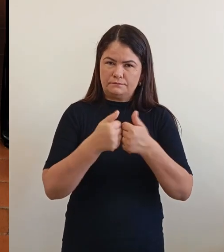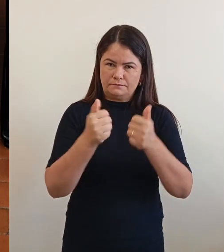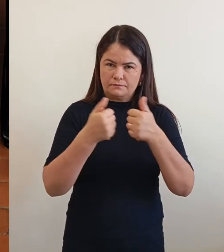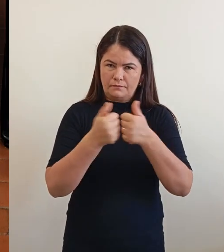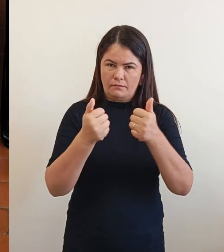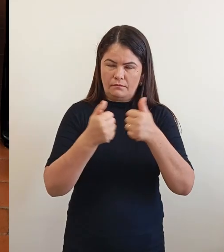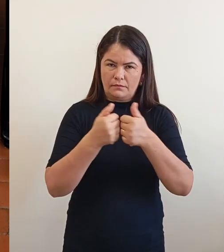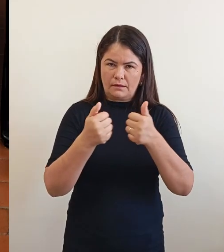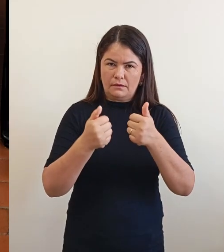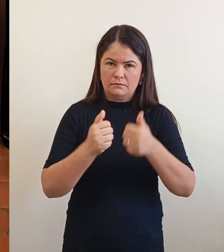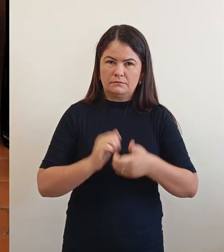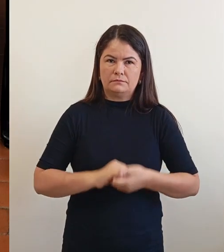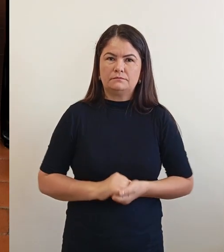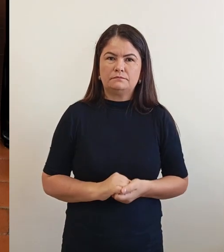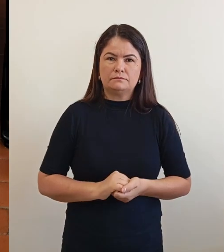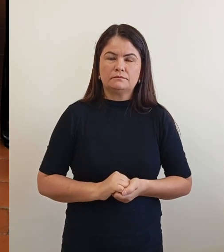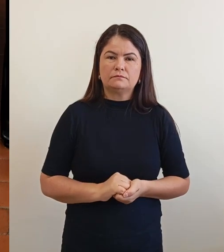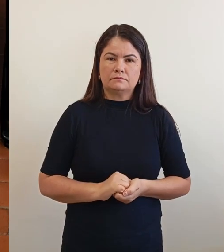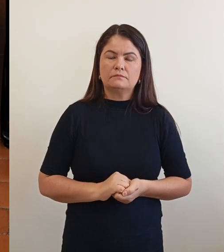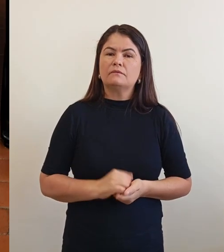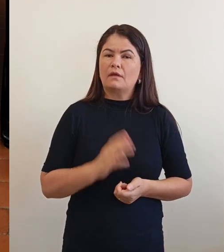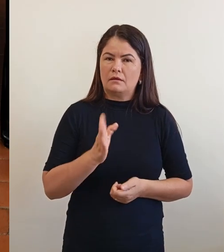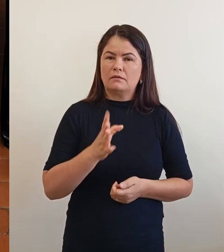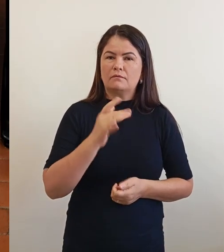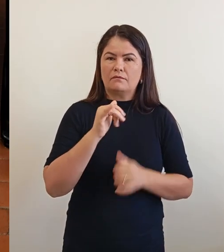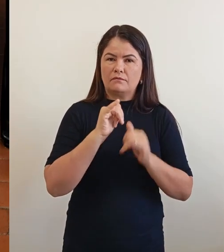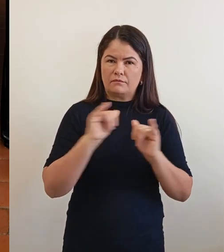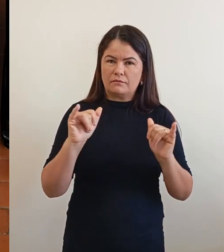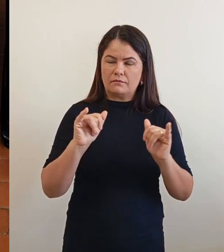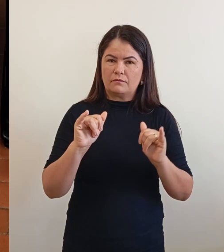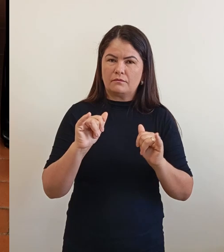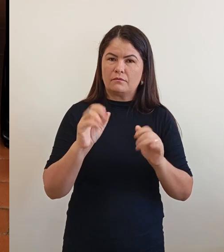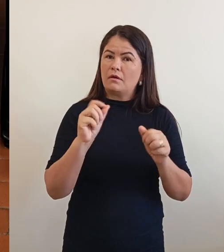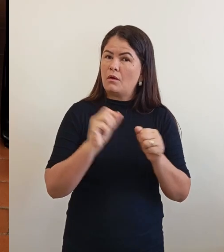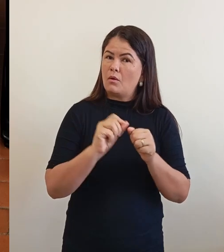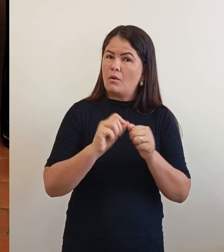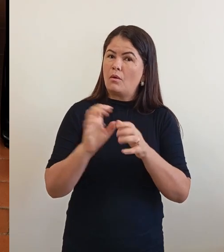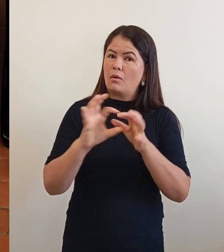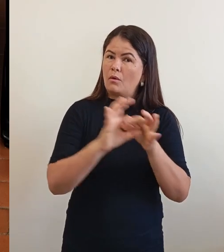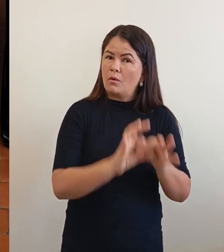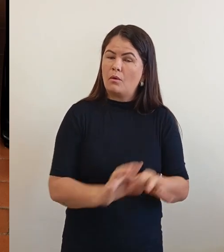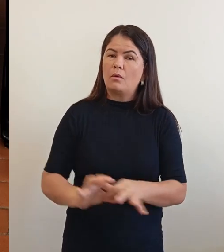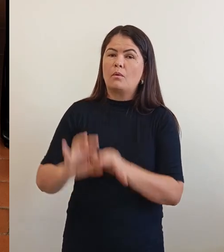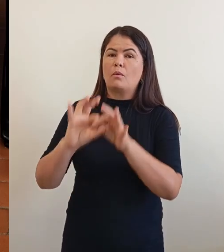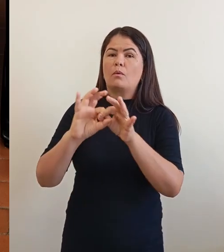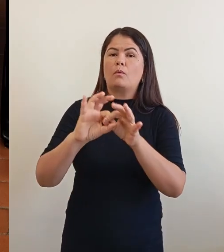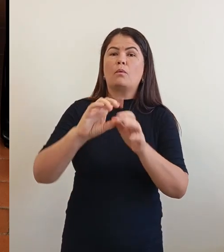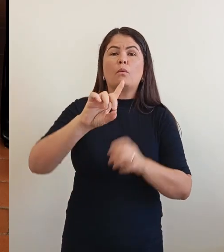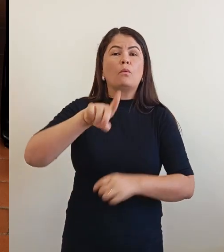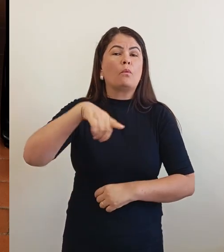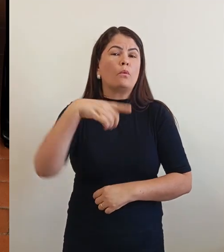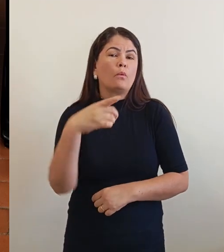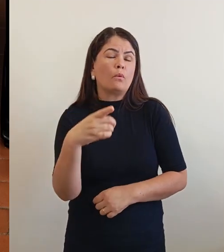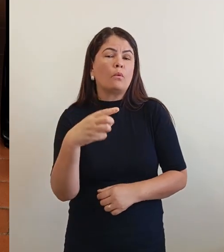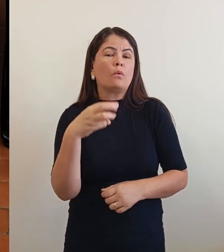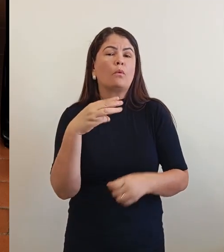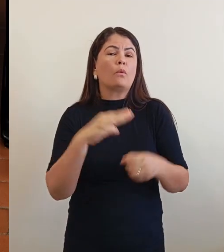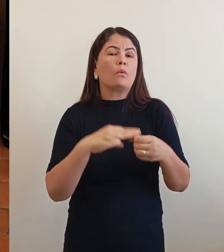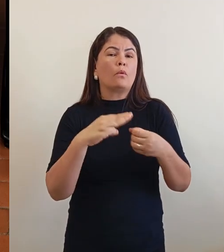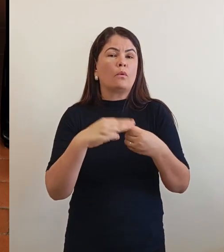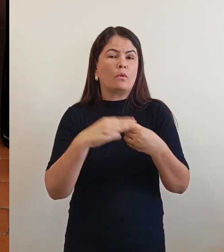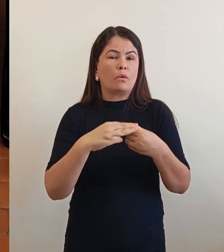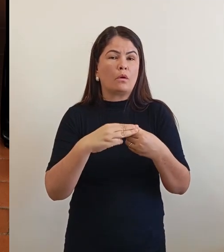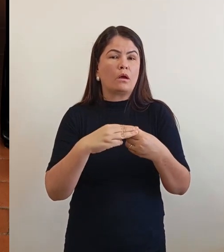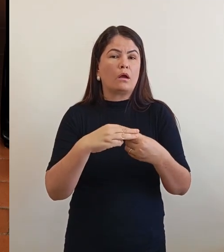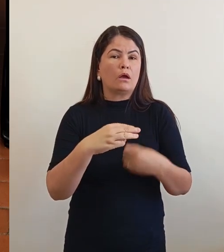eu falei aqui também. A gente fazia parceria com outros municípios. Por quê? A nossa filha